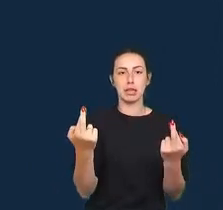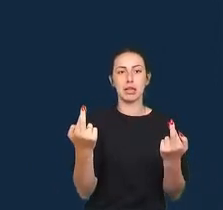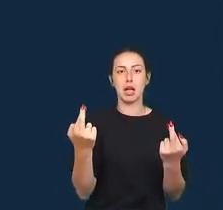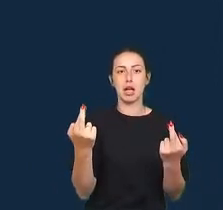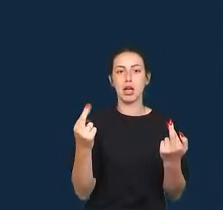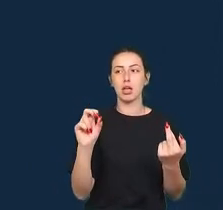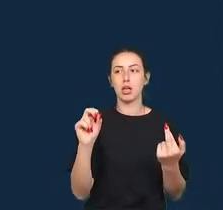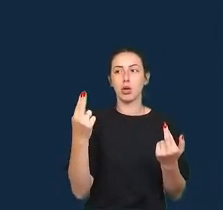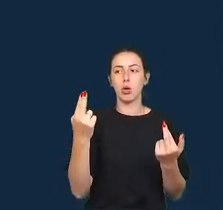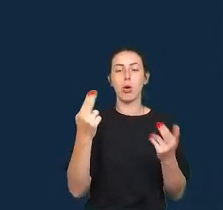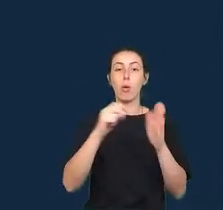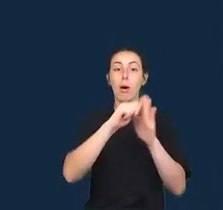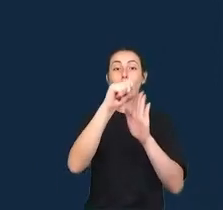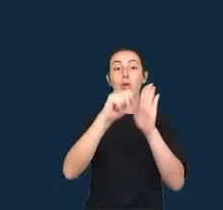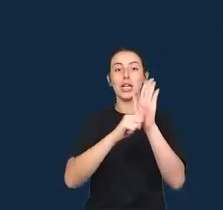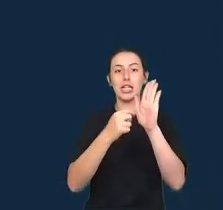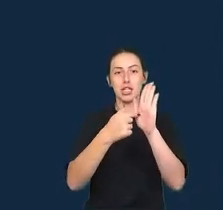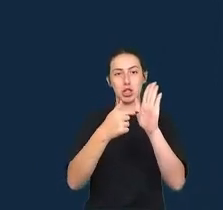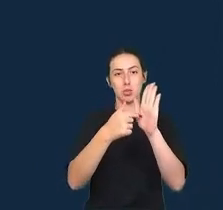algorítmica.